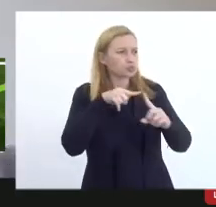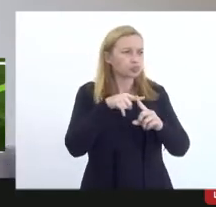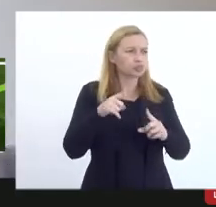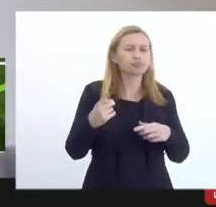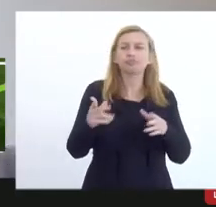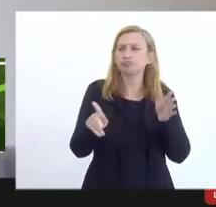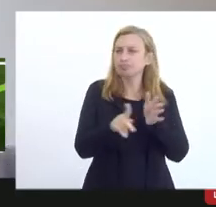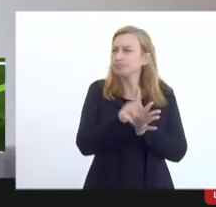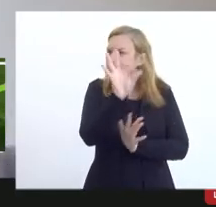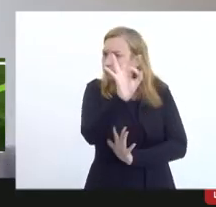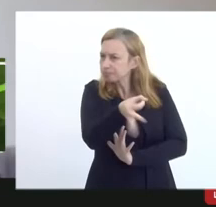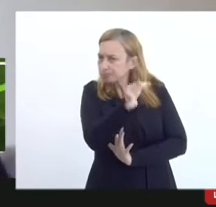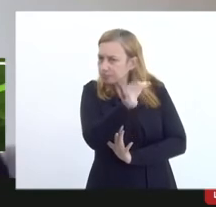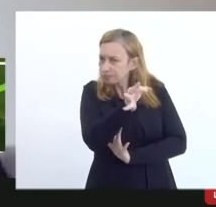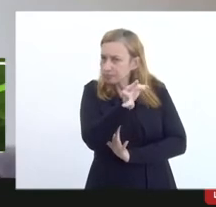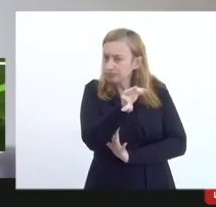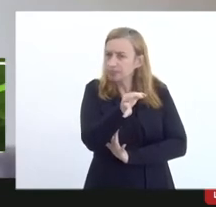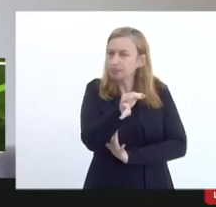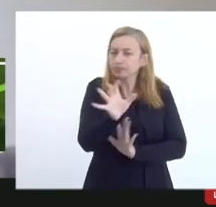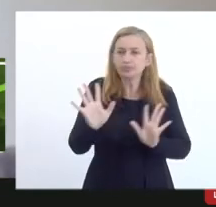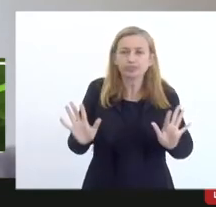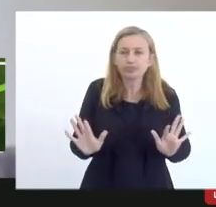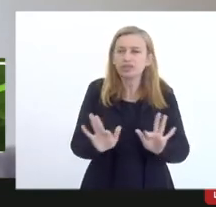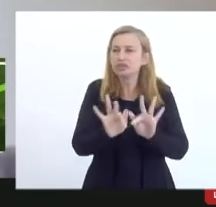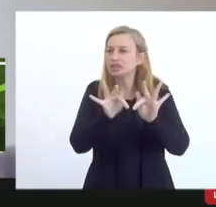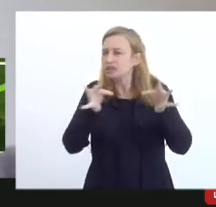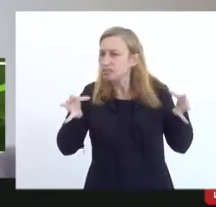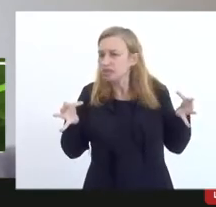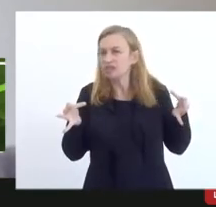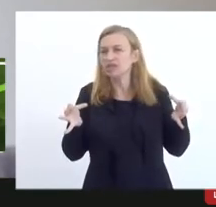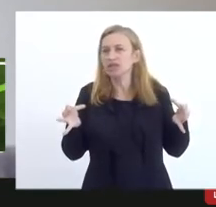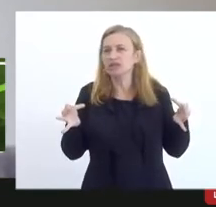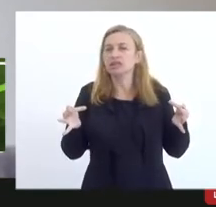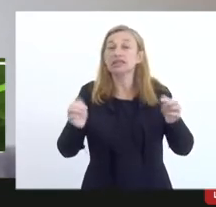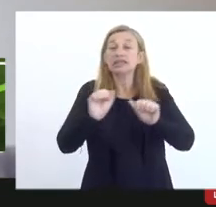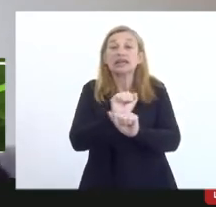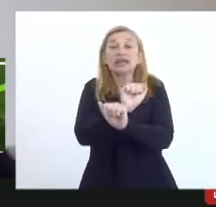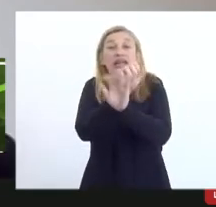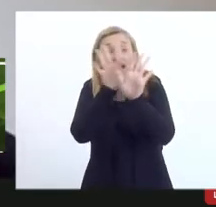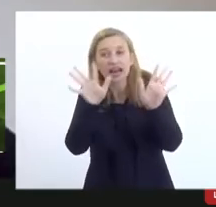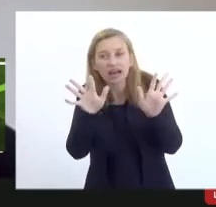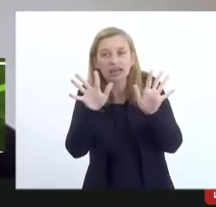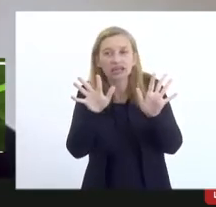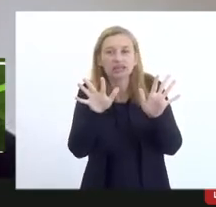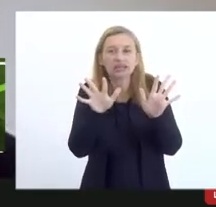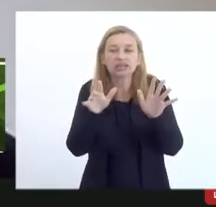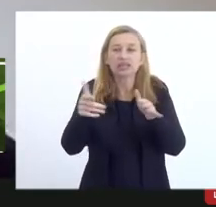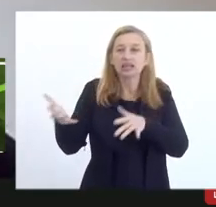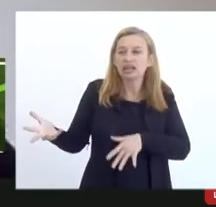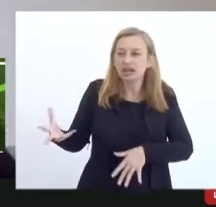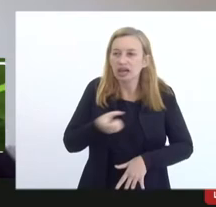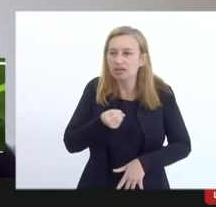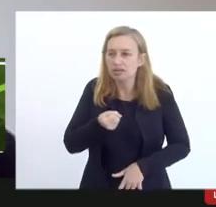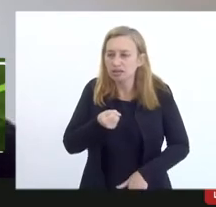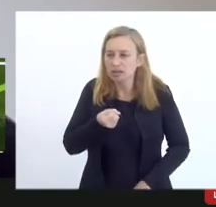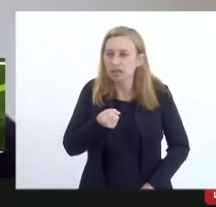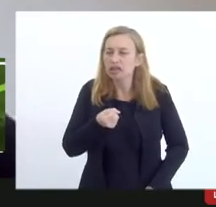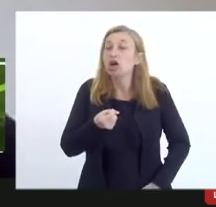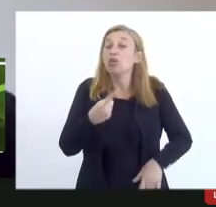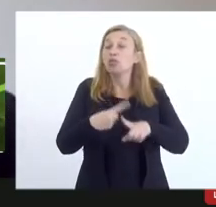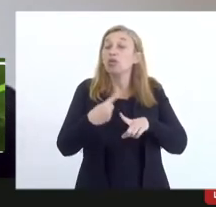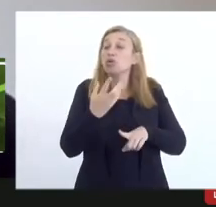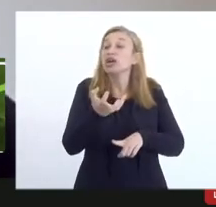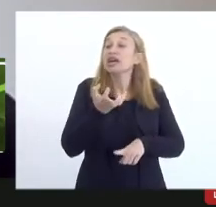projeto que é exatamente a simplificação e a transparência e a agilidade porque o que nós